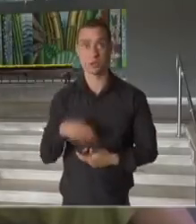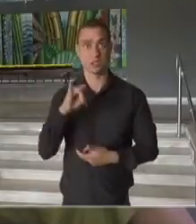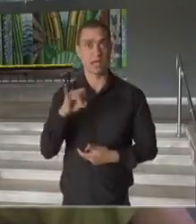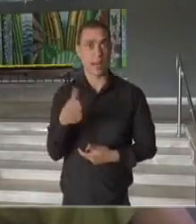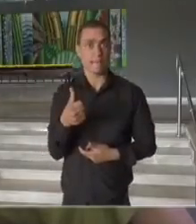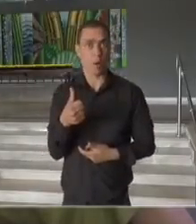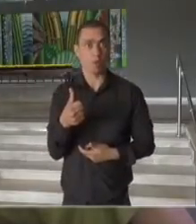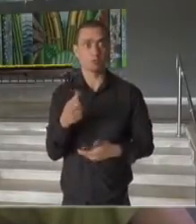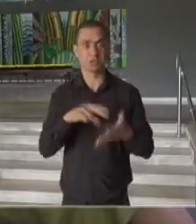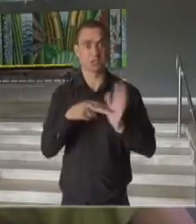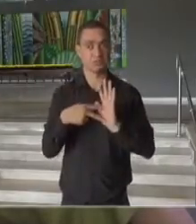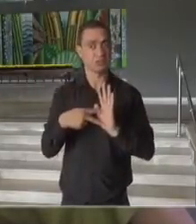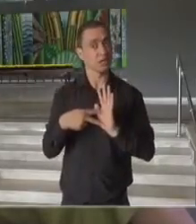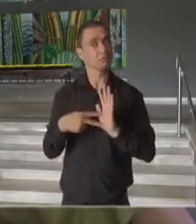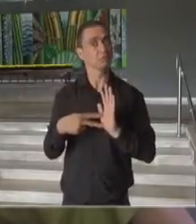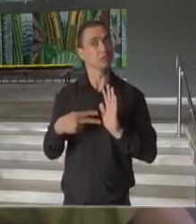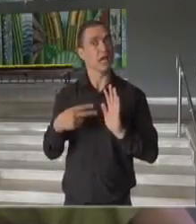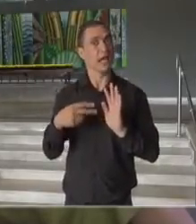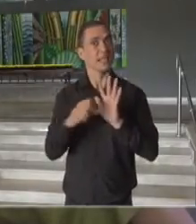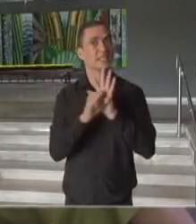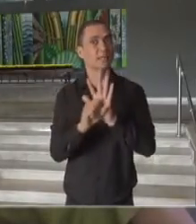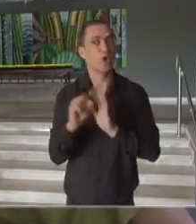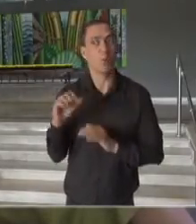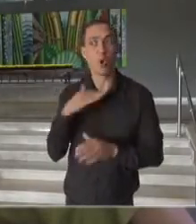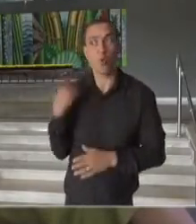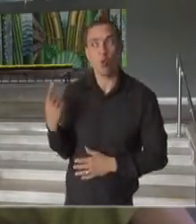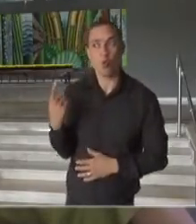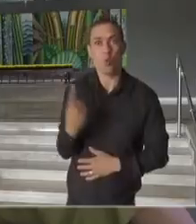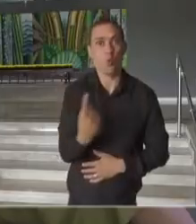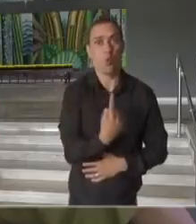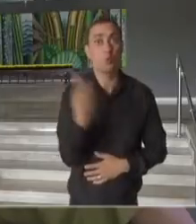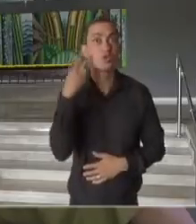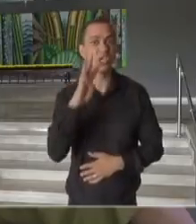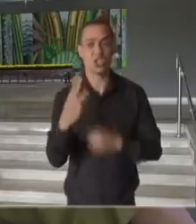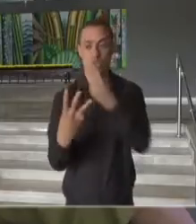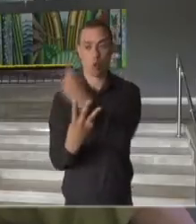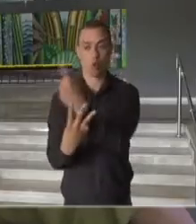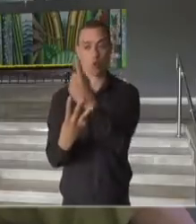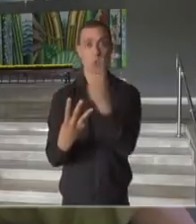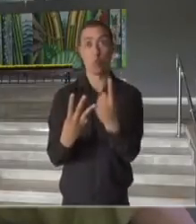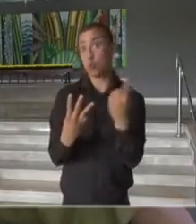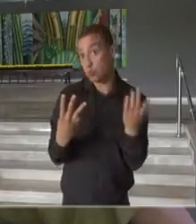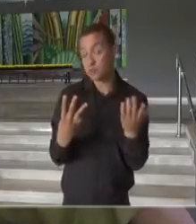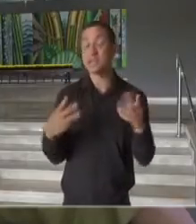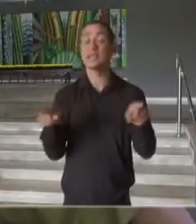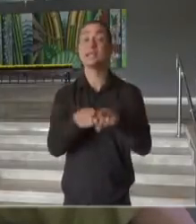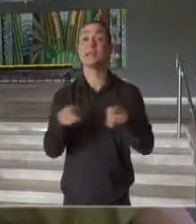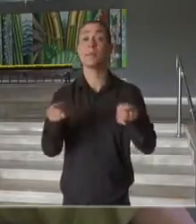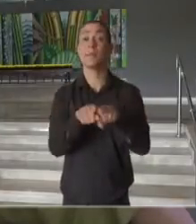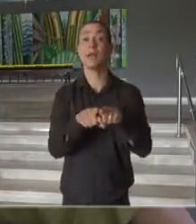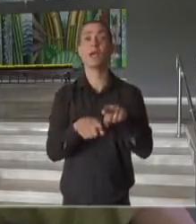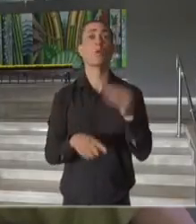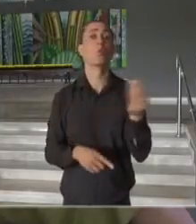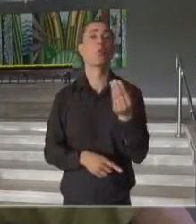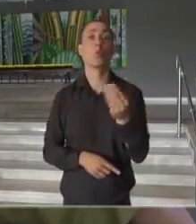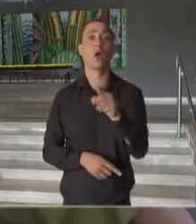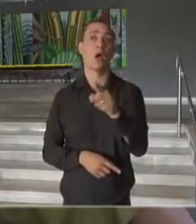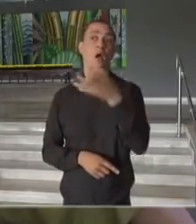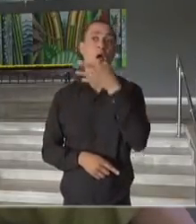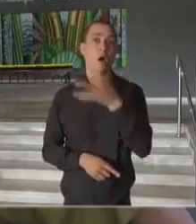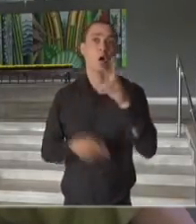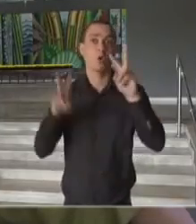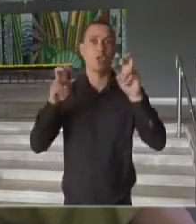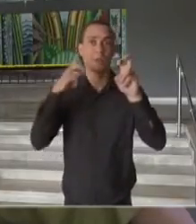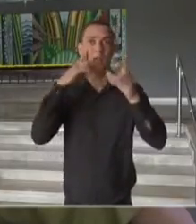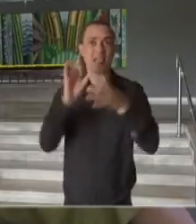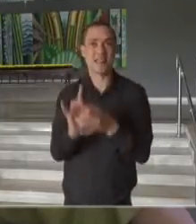já é um fato simbólico, alcançar esse número. E também, como vocês veem, a questão da